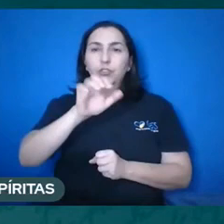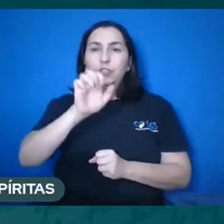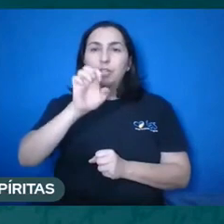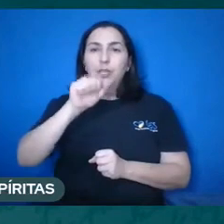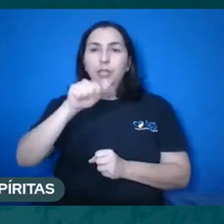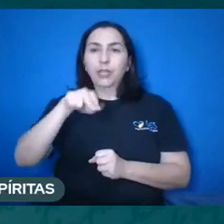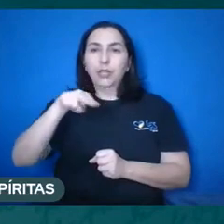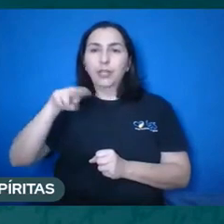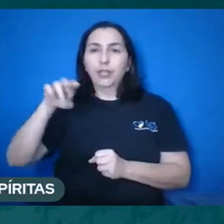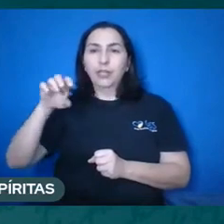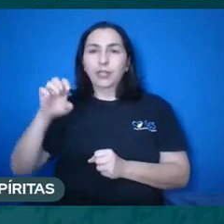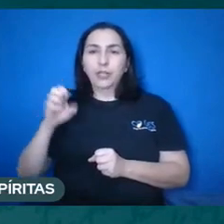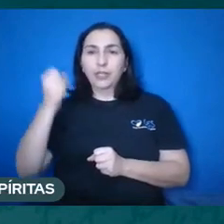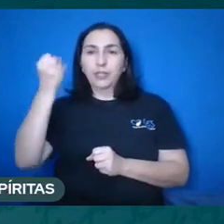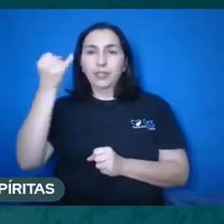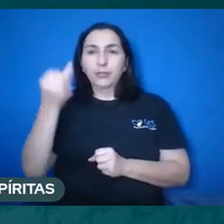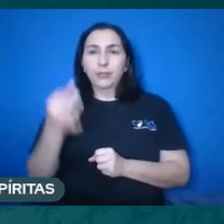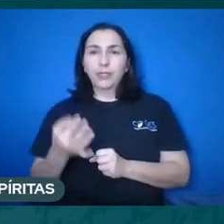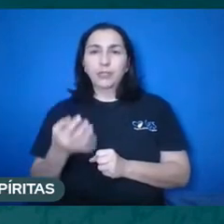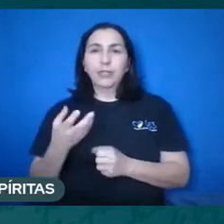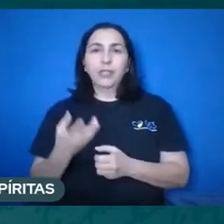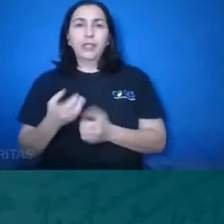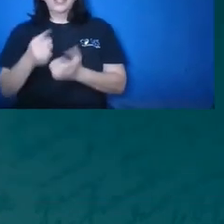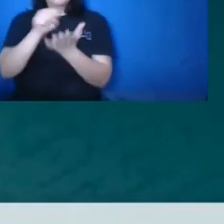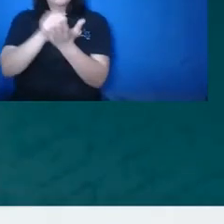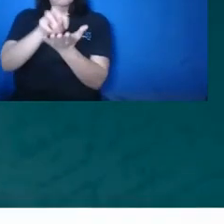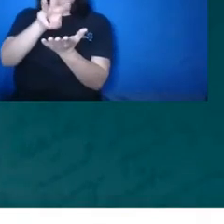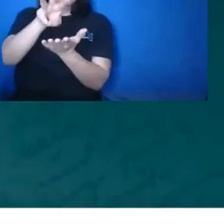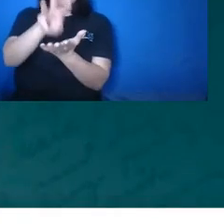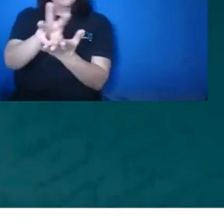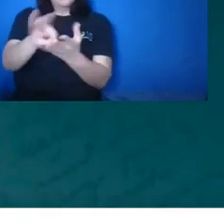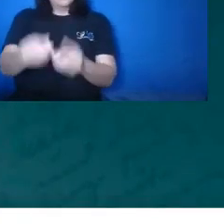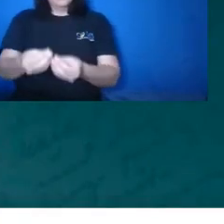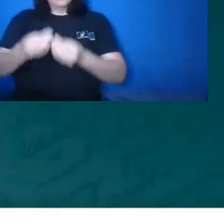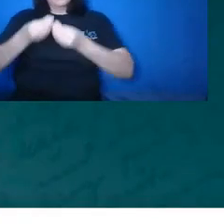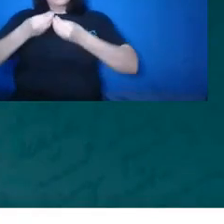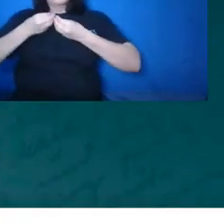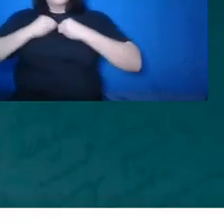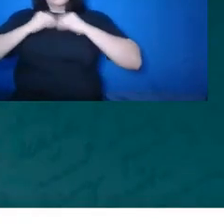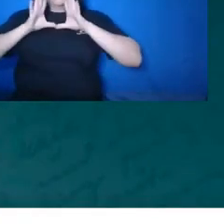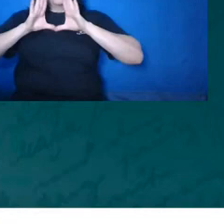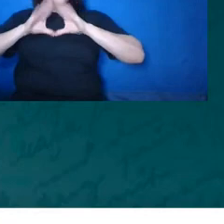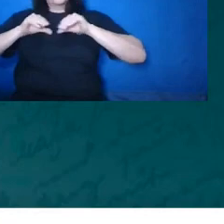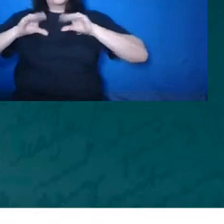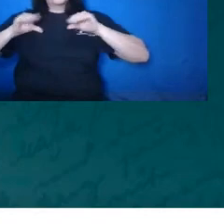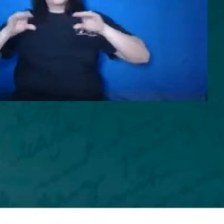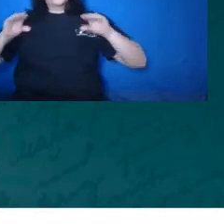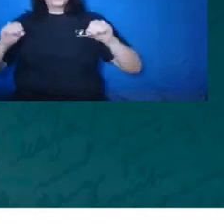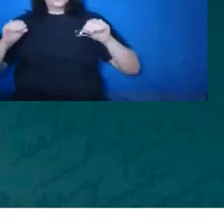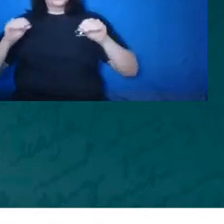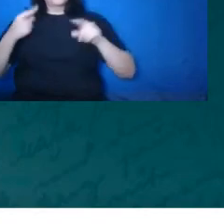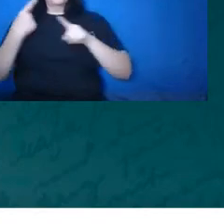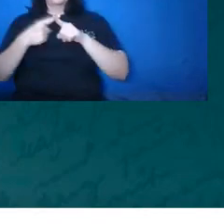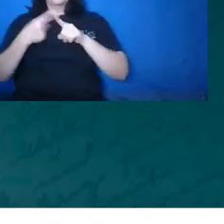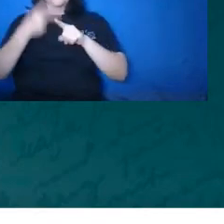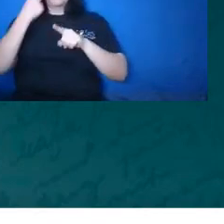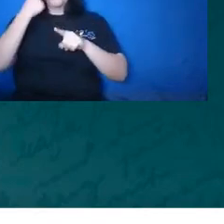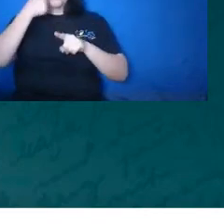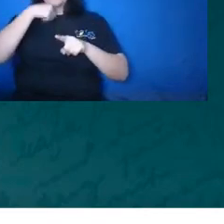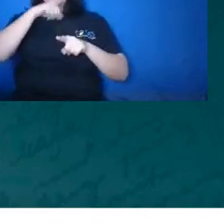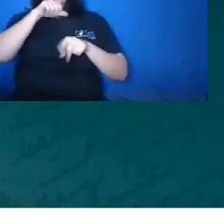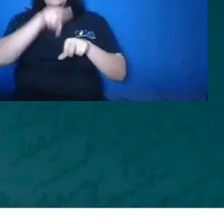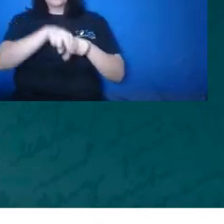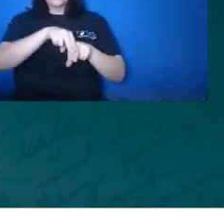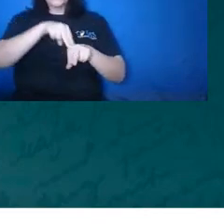a doutrina espírita foi um bálsamo na minha vida com a desencarnação de meus pais, até já sonhei com eles. Foi